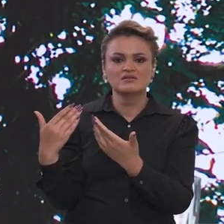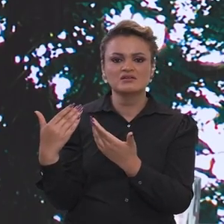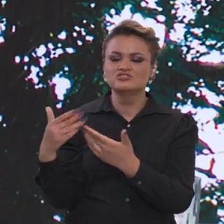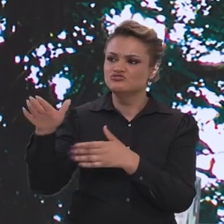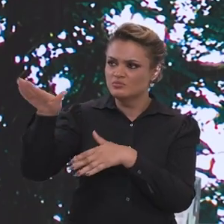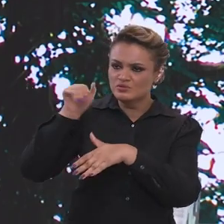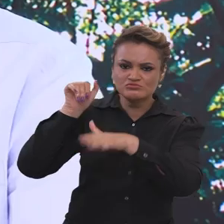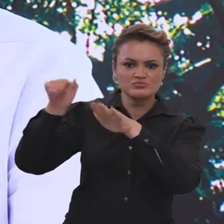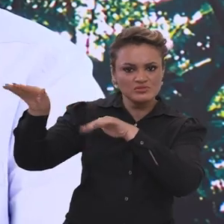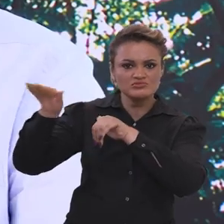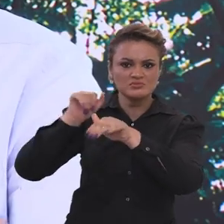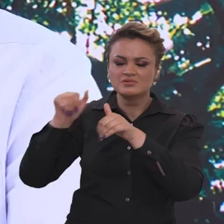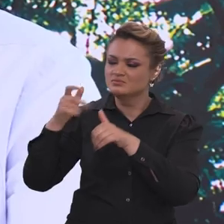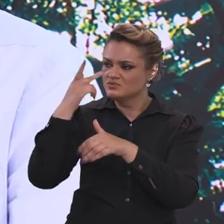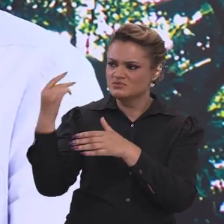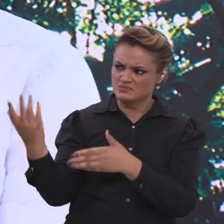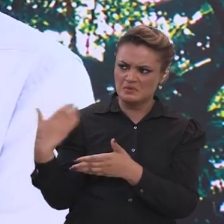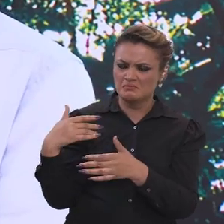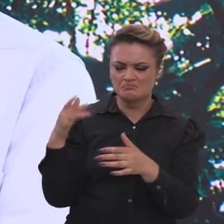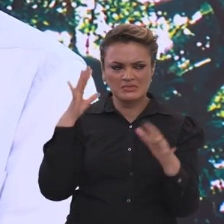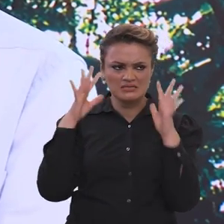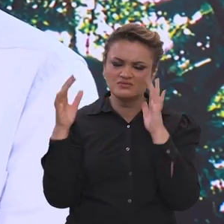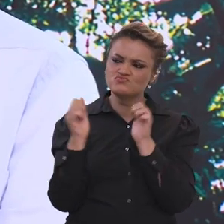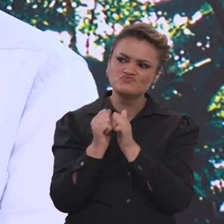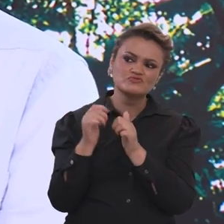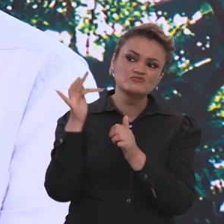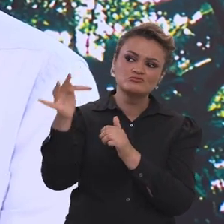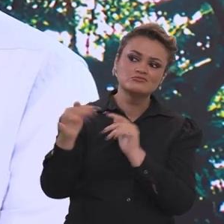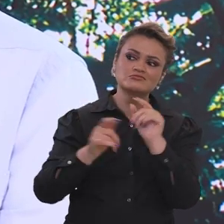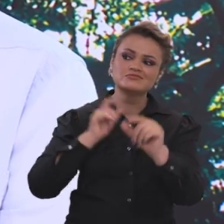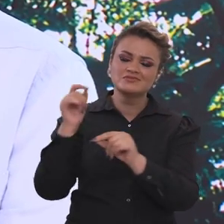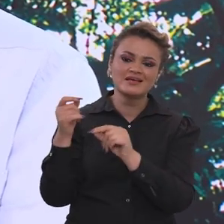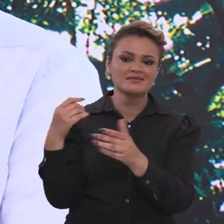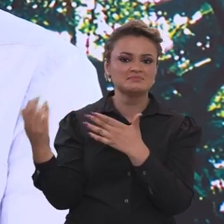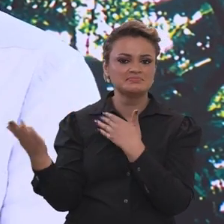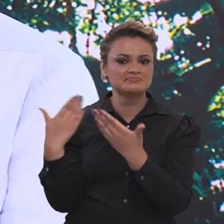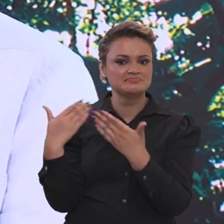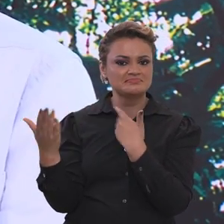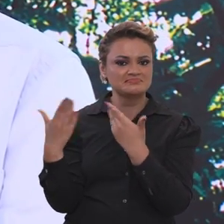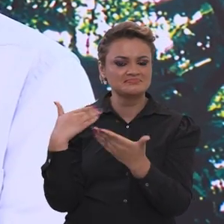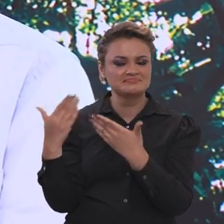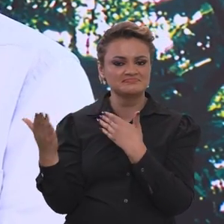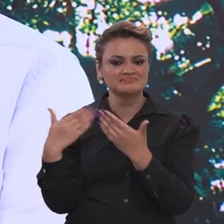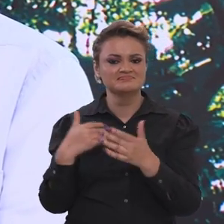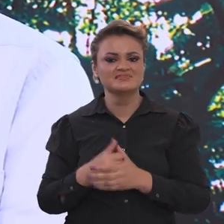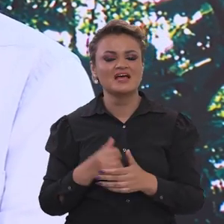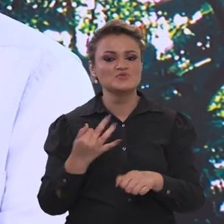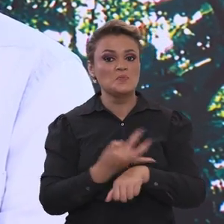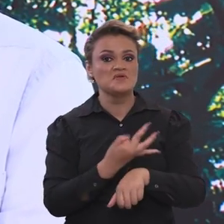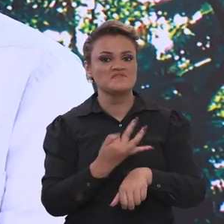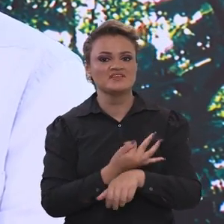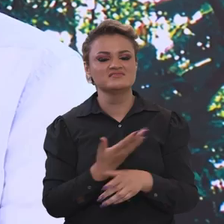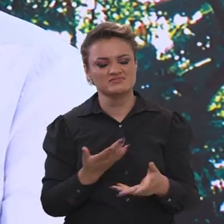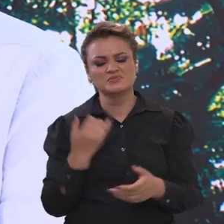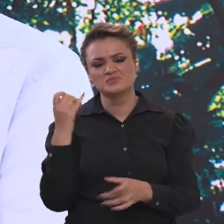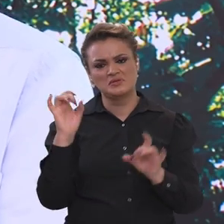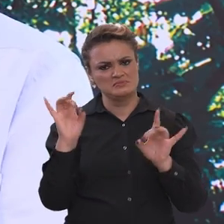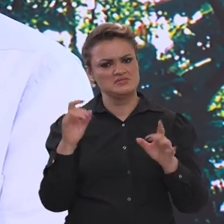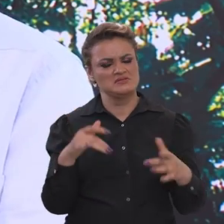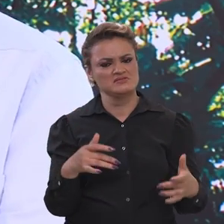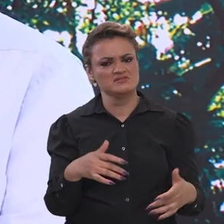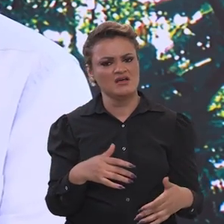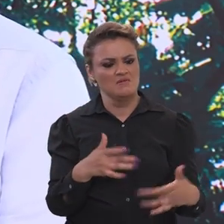mas de enfrentar esse debate chamando o mundo para pensar o futuro ambiental do mundo, a